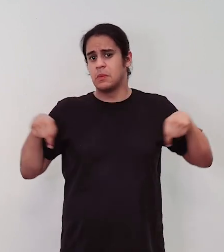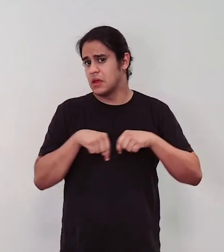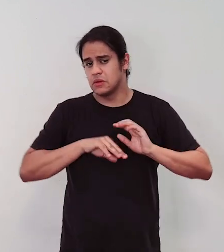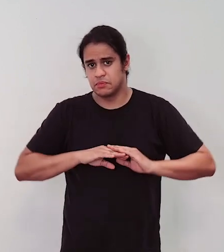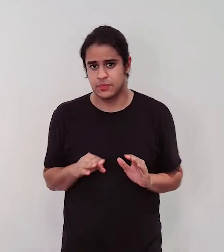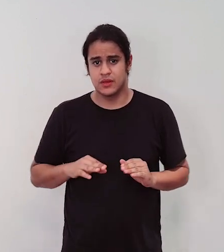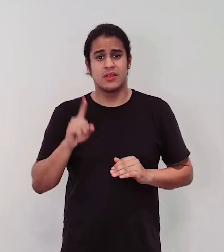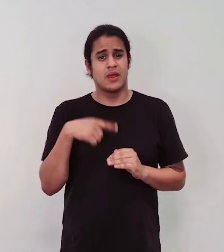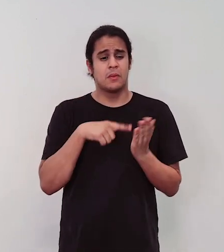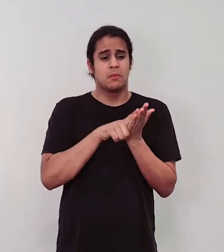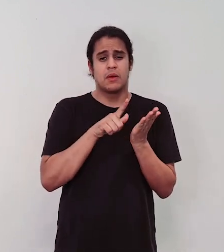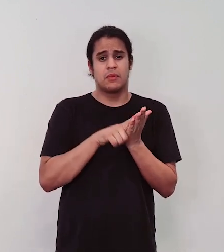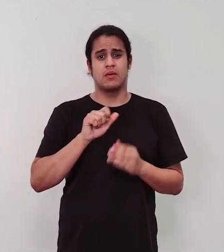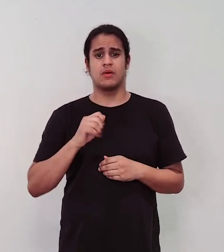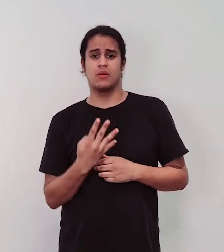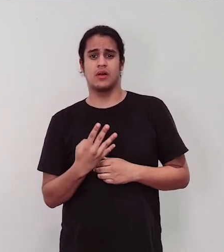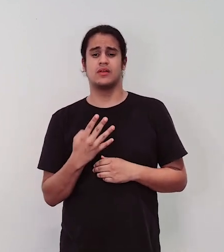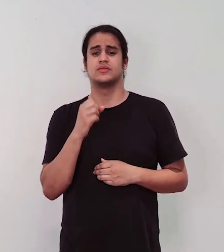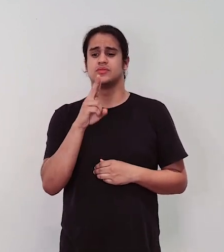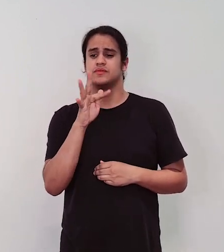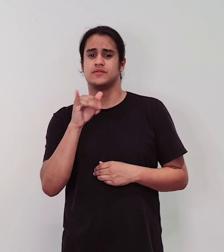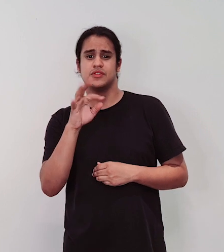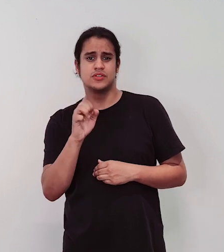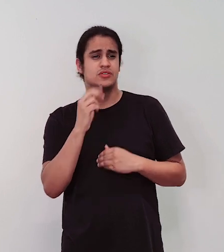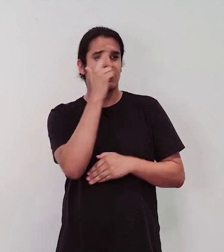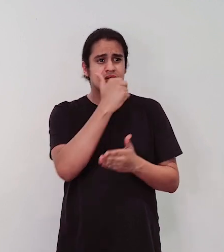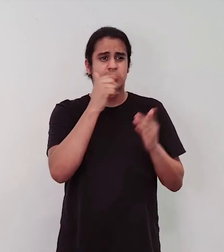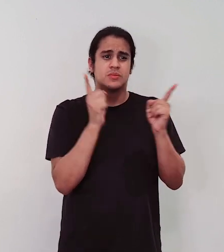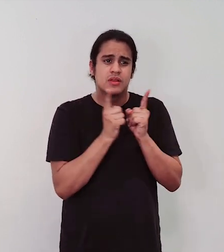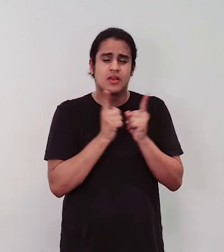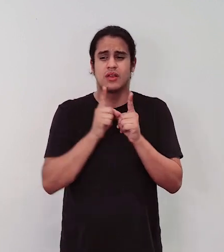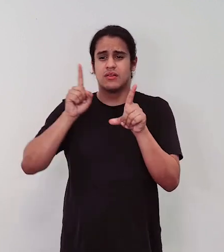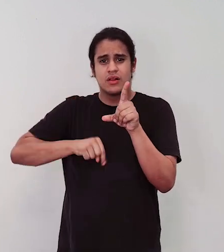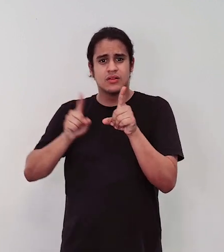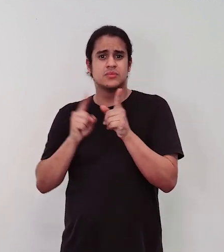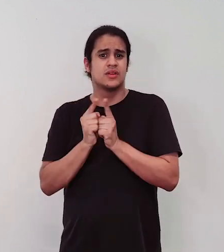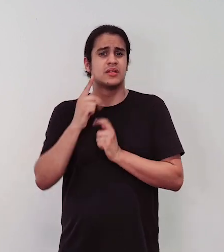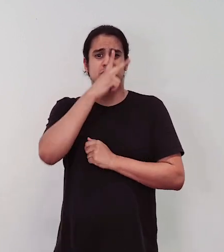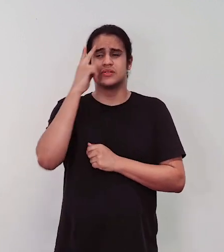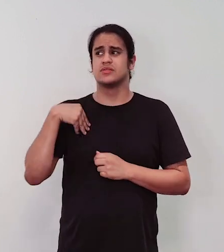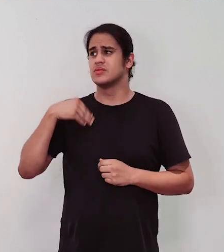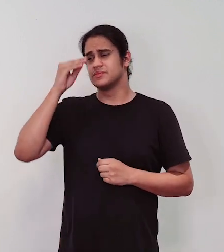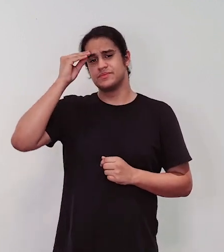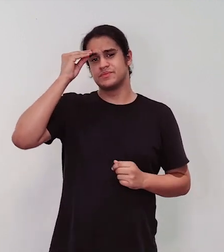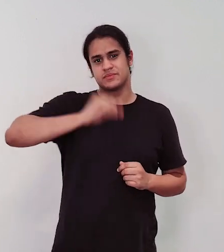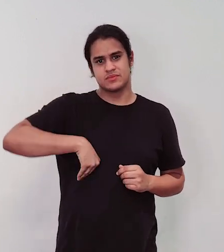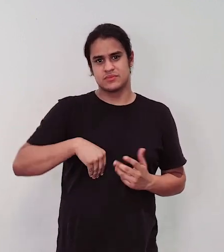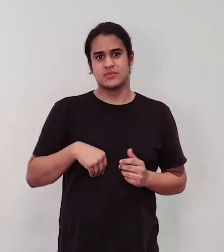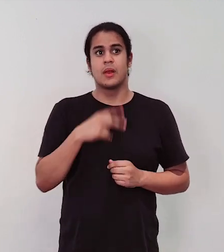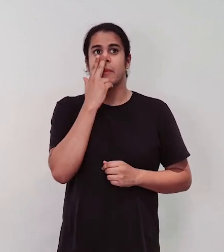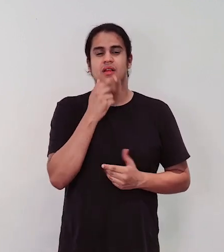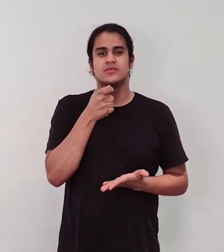um monte de folhas sulfites a quatro, com desenhos pequenos, com letras pequenas, e que dificilmente as pessoas param para saber o que está ali, assim, parece mais uma função